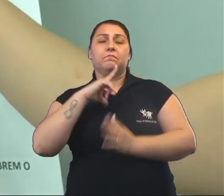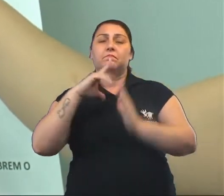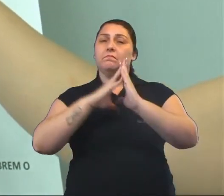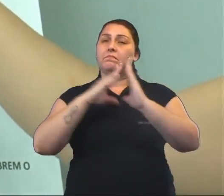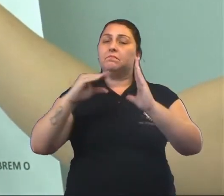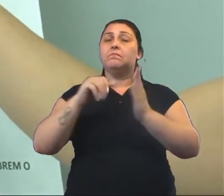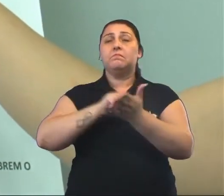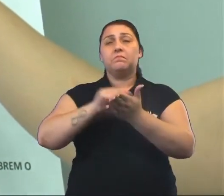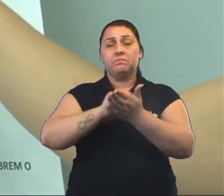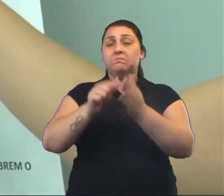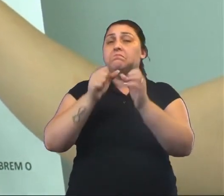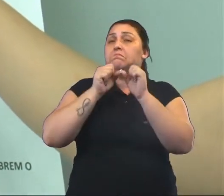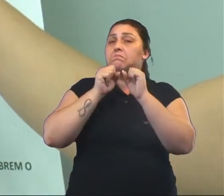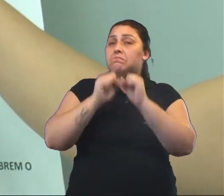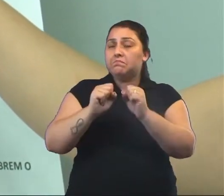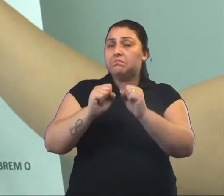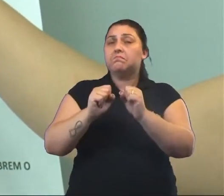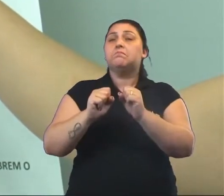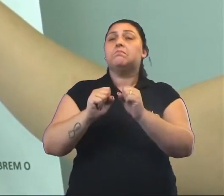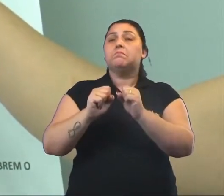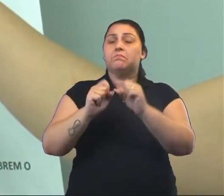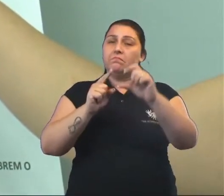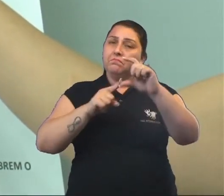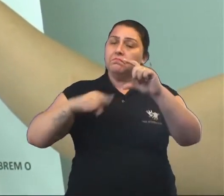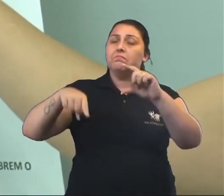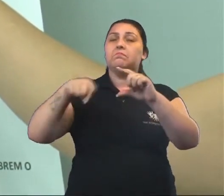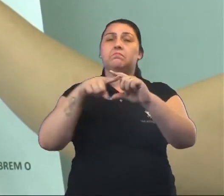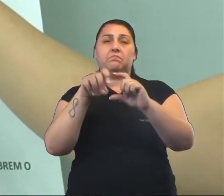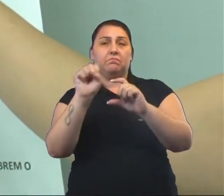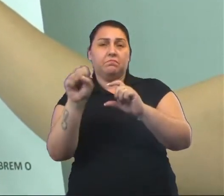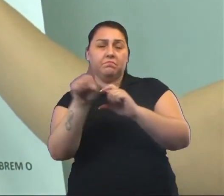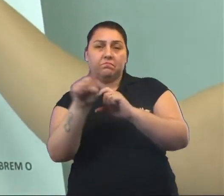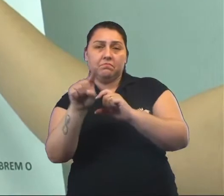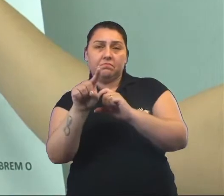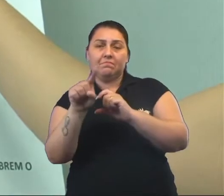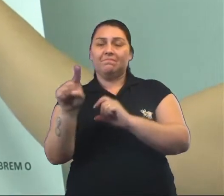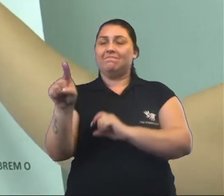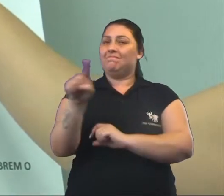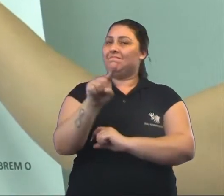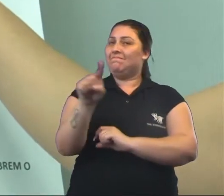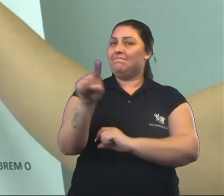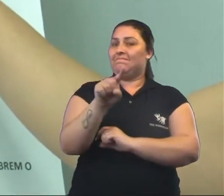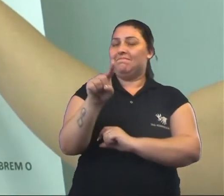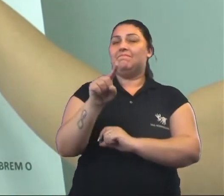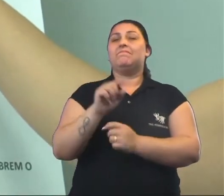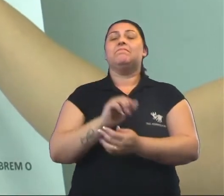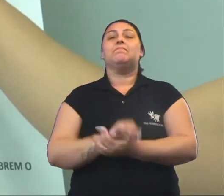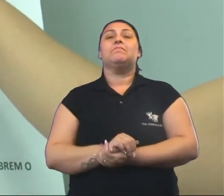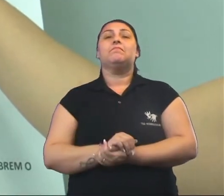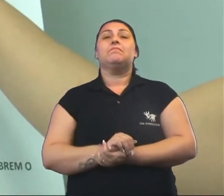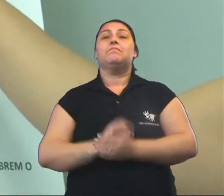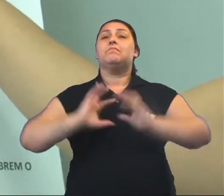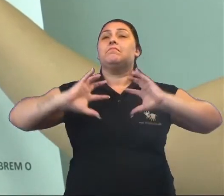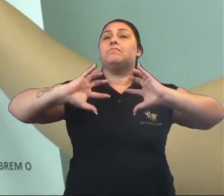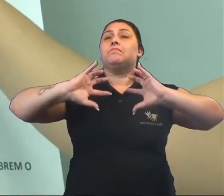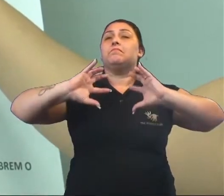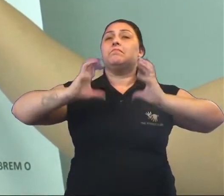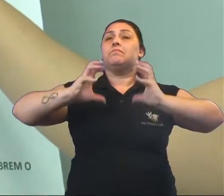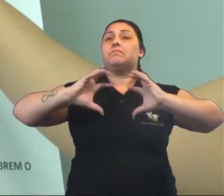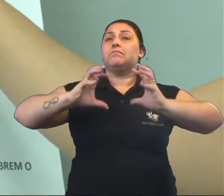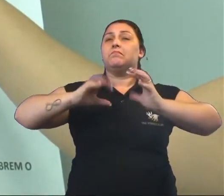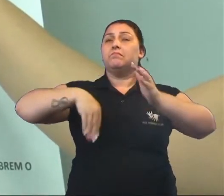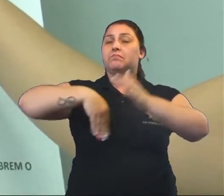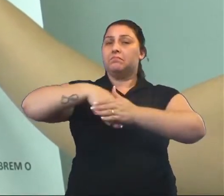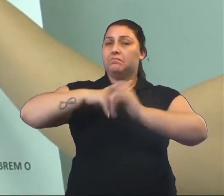borracha, pode ser considerado corpo redondo? Sim ou não? Não. E a bola de futebol?